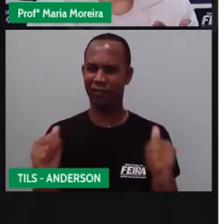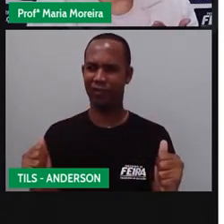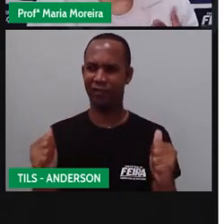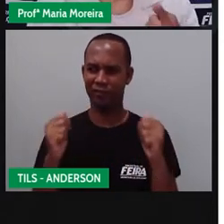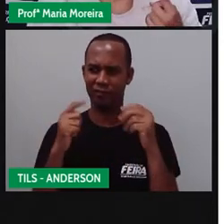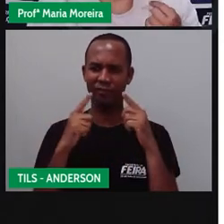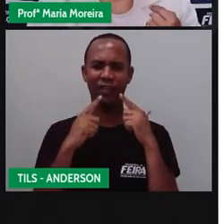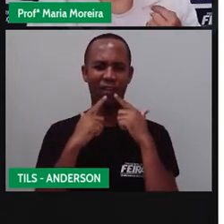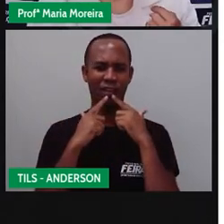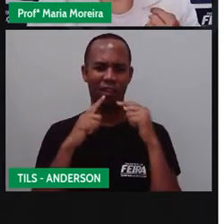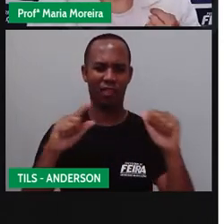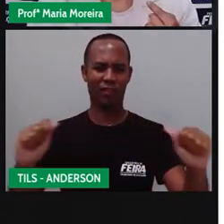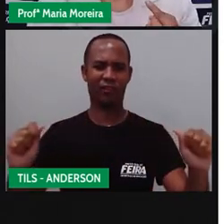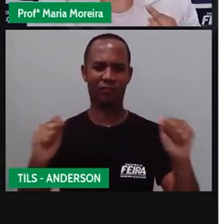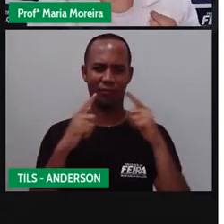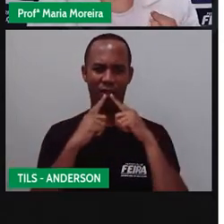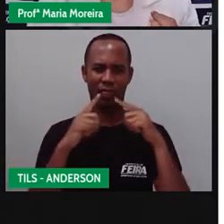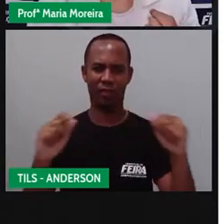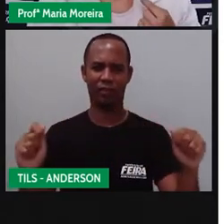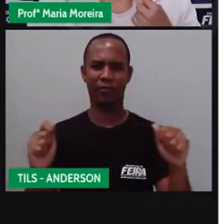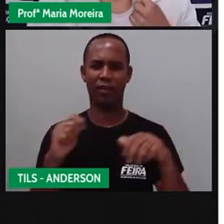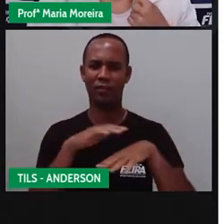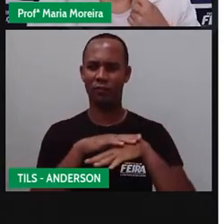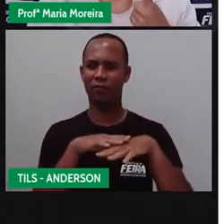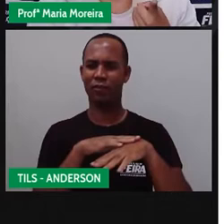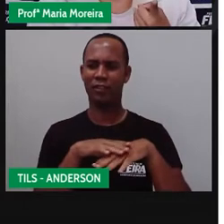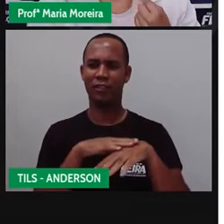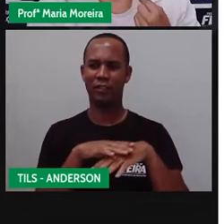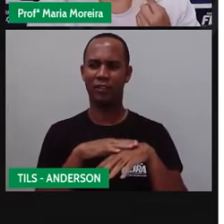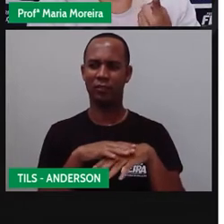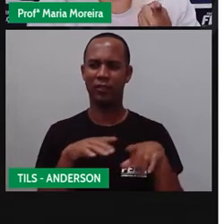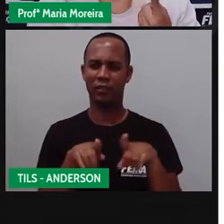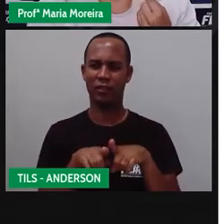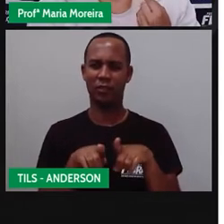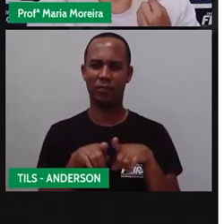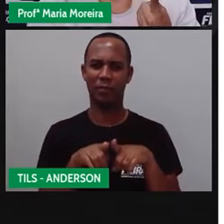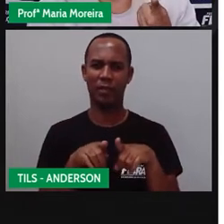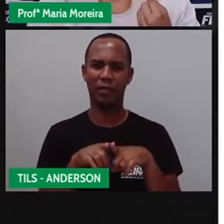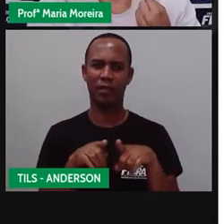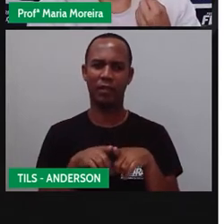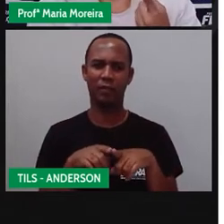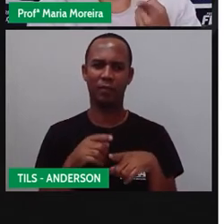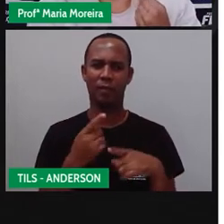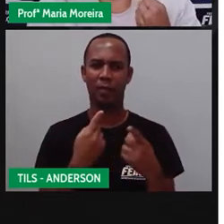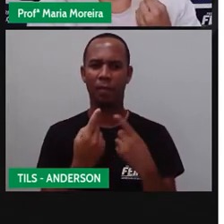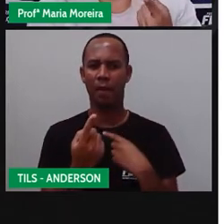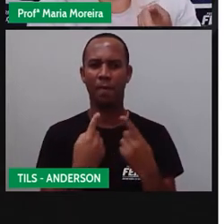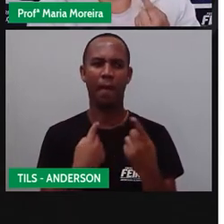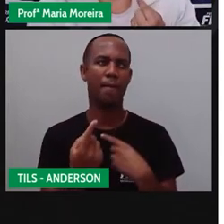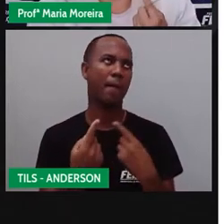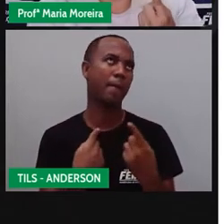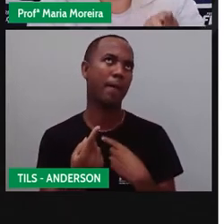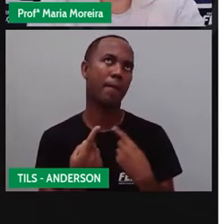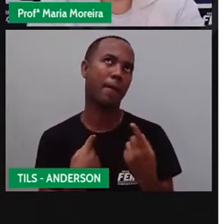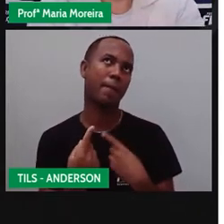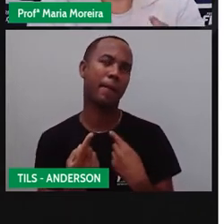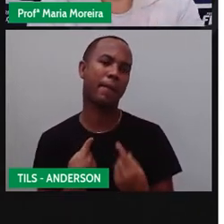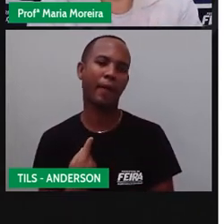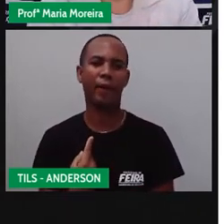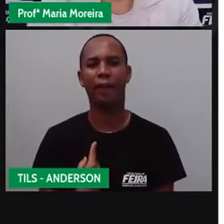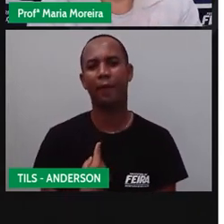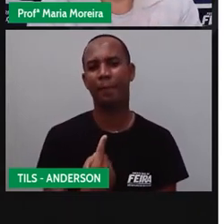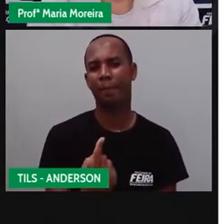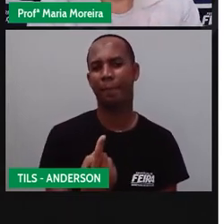conversando com vocês, olha o que a Pró fez. Conversando. automaticamente, ela fez o quê? Com o dedo? Para dizer que é o quê? Entre eu e